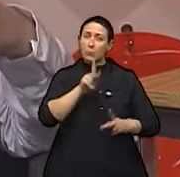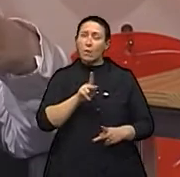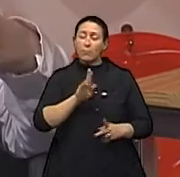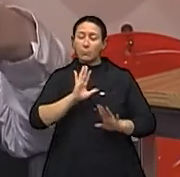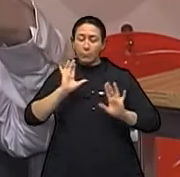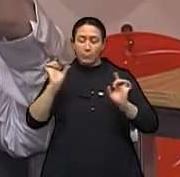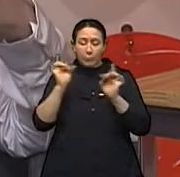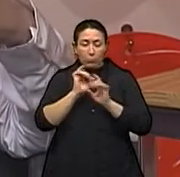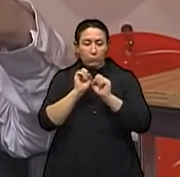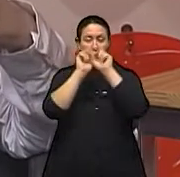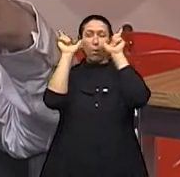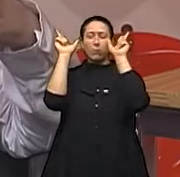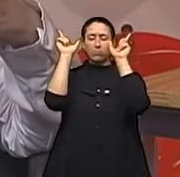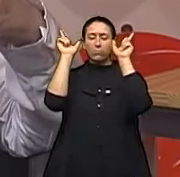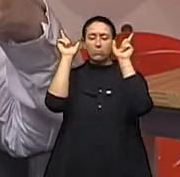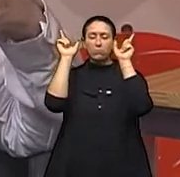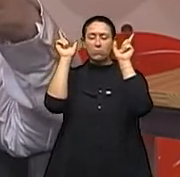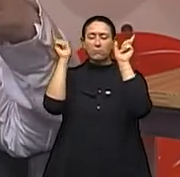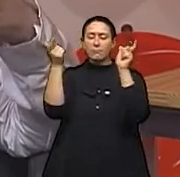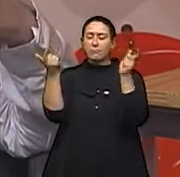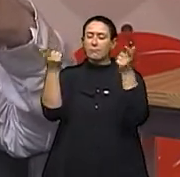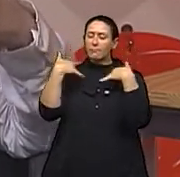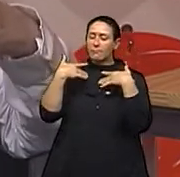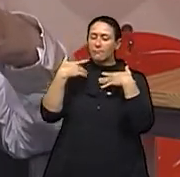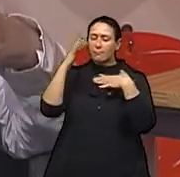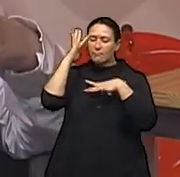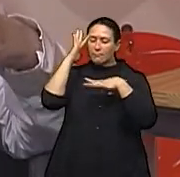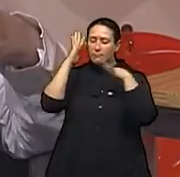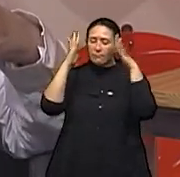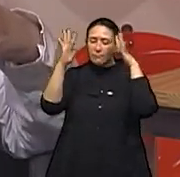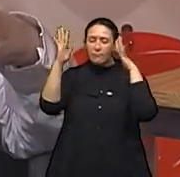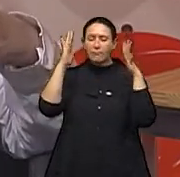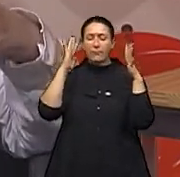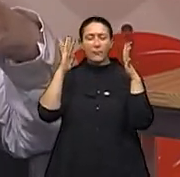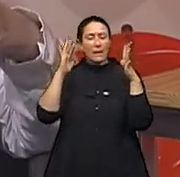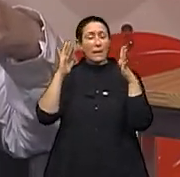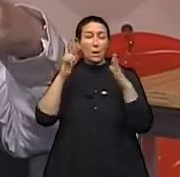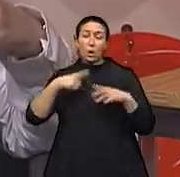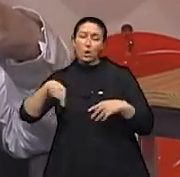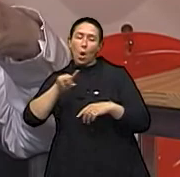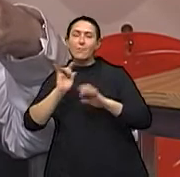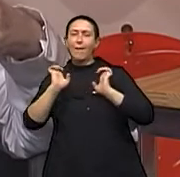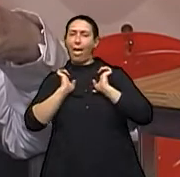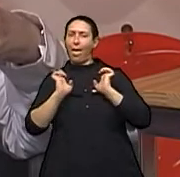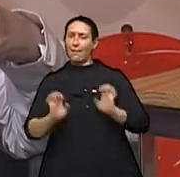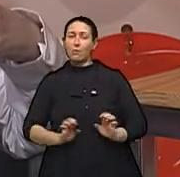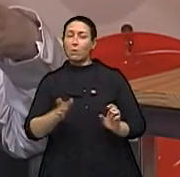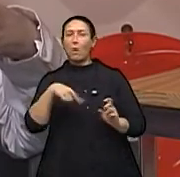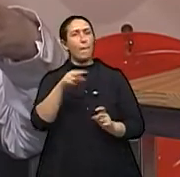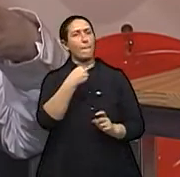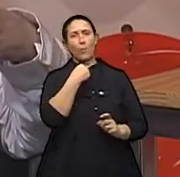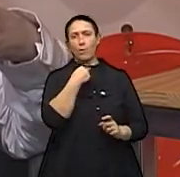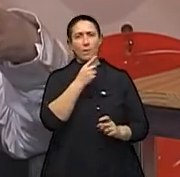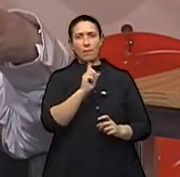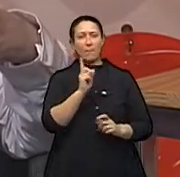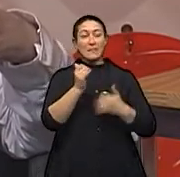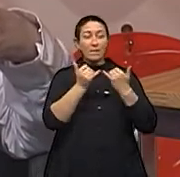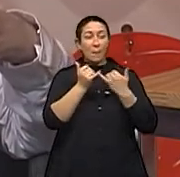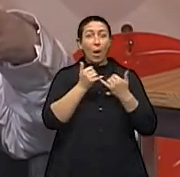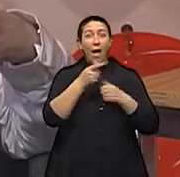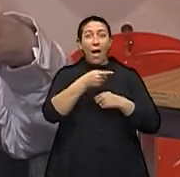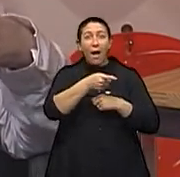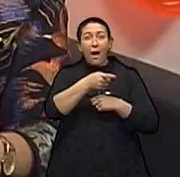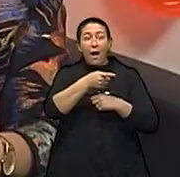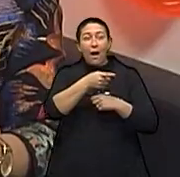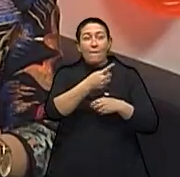nosso método, a nossa escola, procura ser extremamente ética no sentido de não encerrar uma regressão no momento de um trauma. Ah,